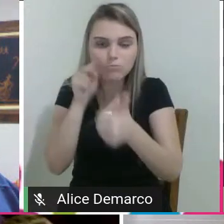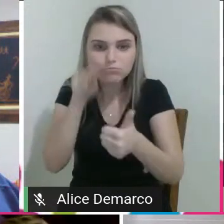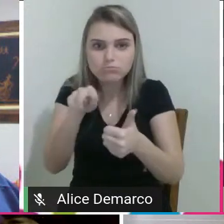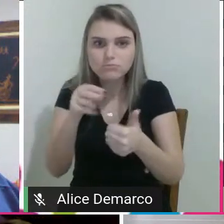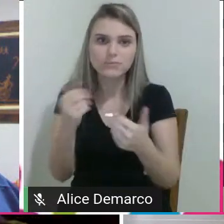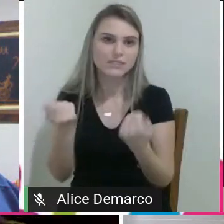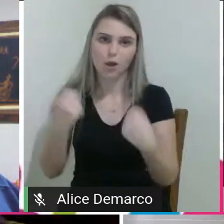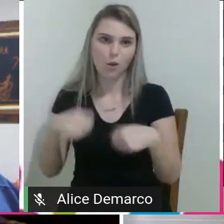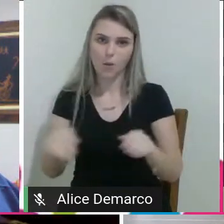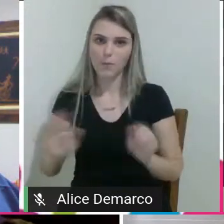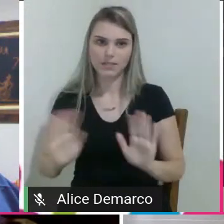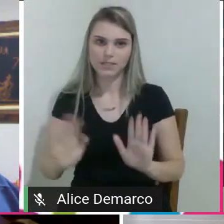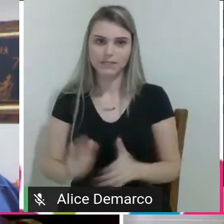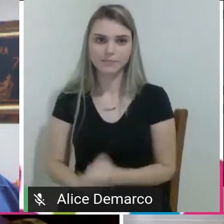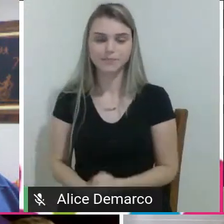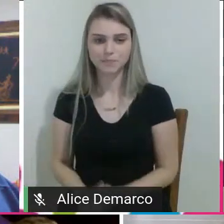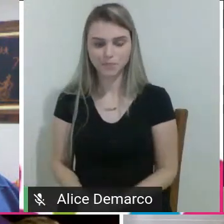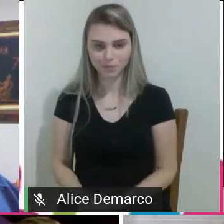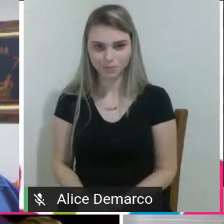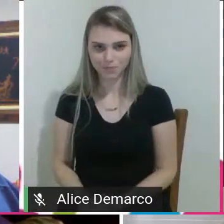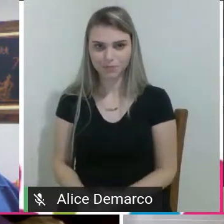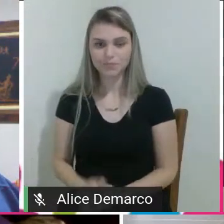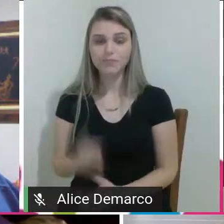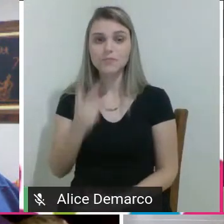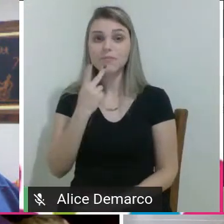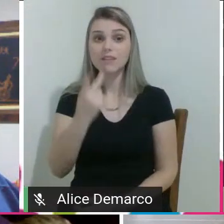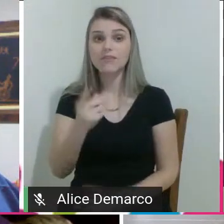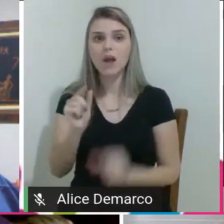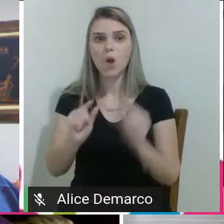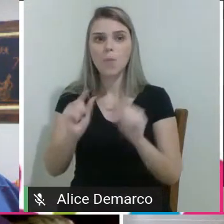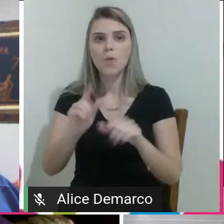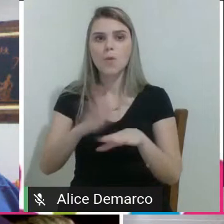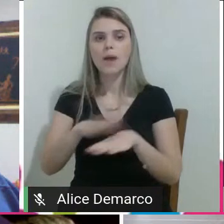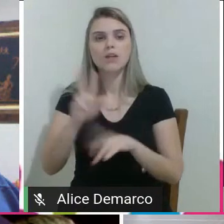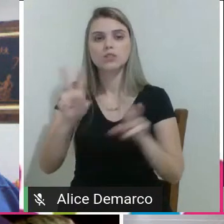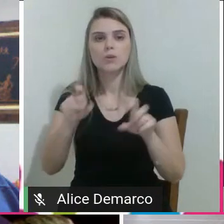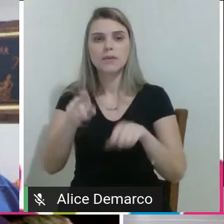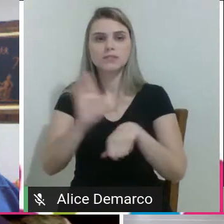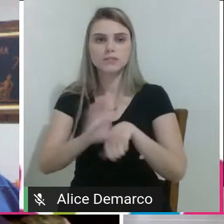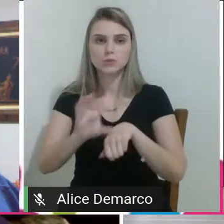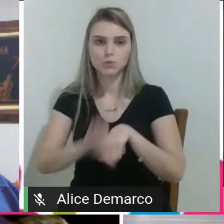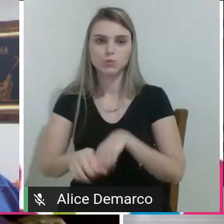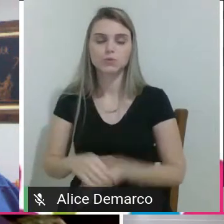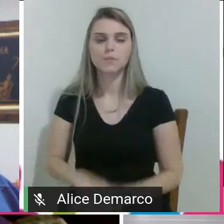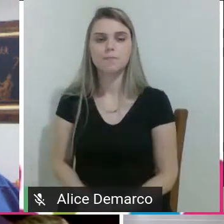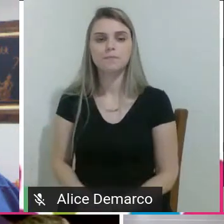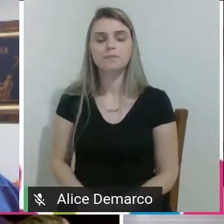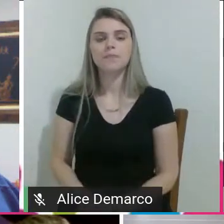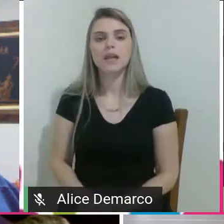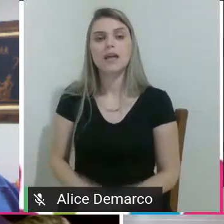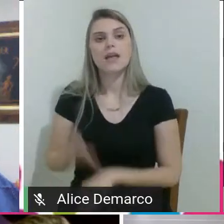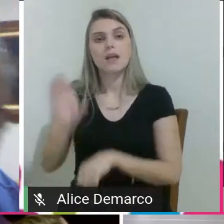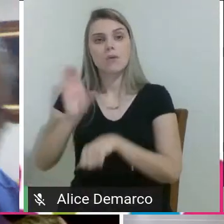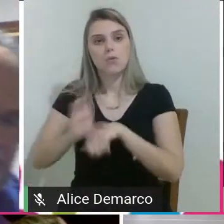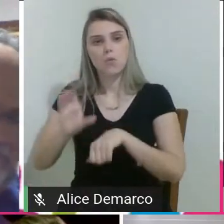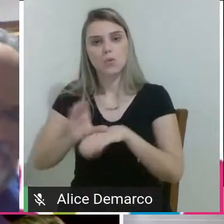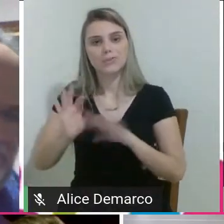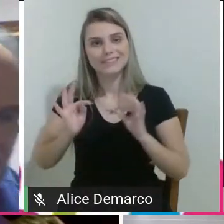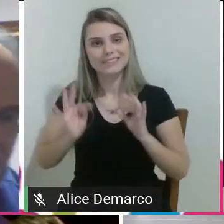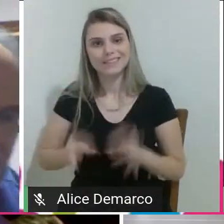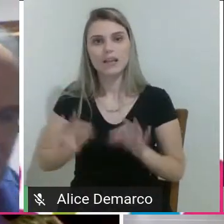Então, vamos falar um pouquinho mais sobre o nosso curso. O nosso curso, ele é um curso técnico em informática.